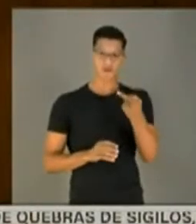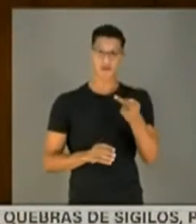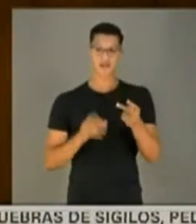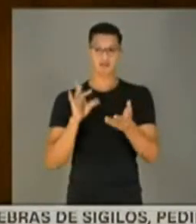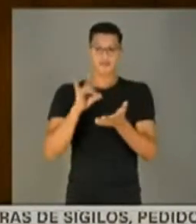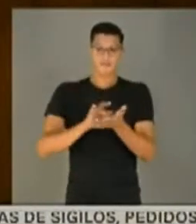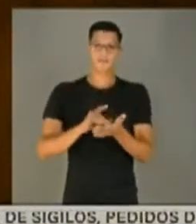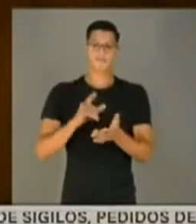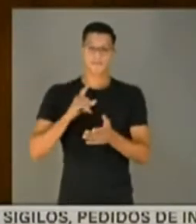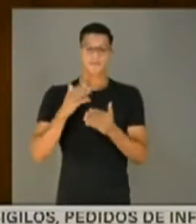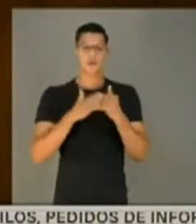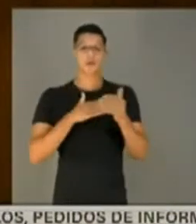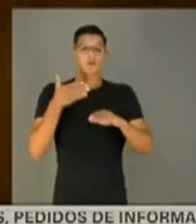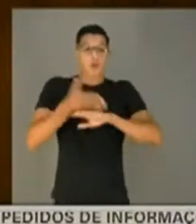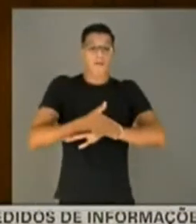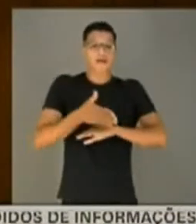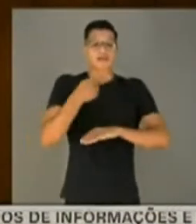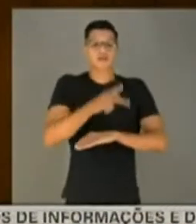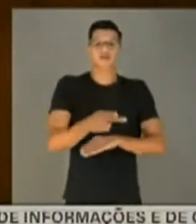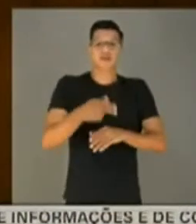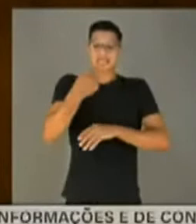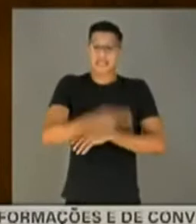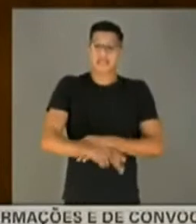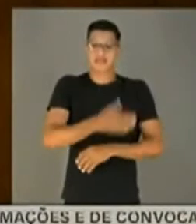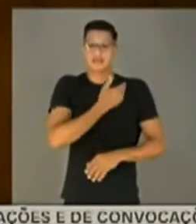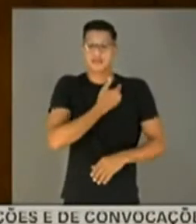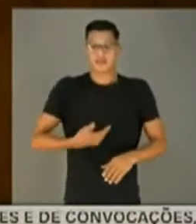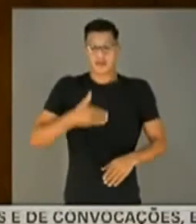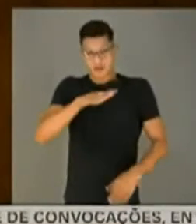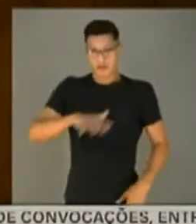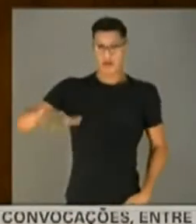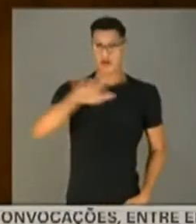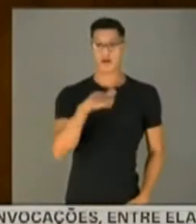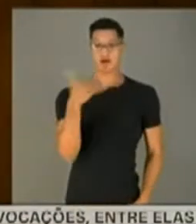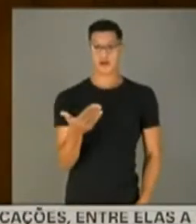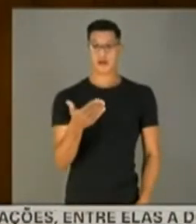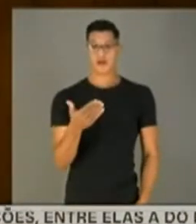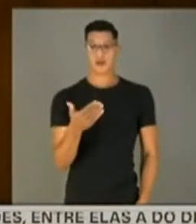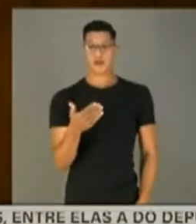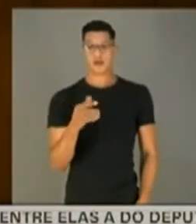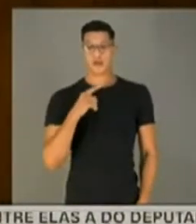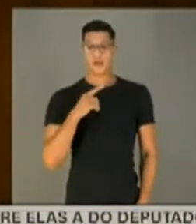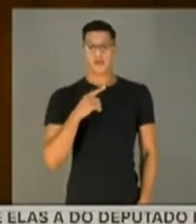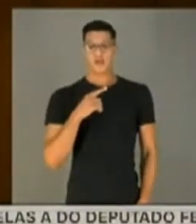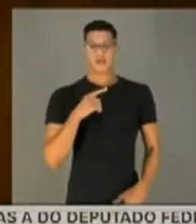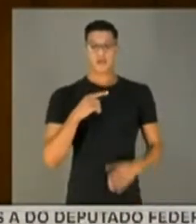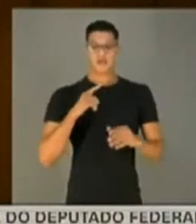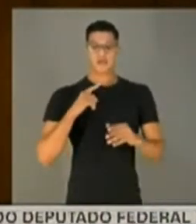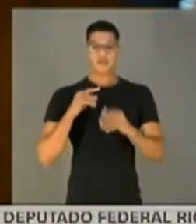efetivamente qual foi a participação do senhor nesse cenário, quando teve o